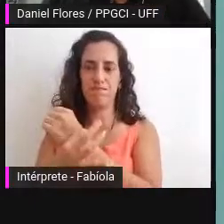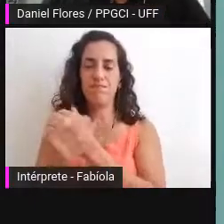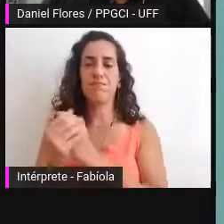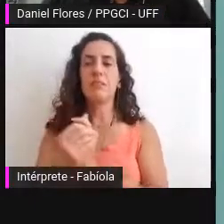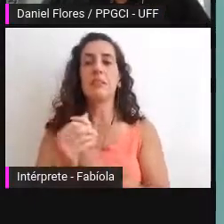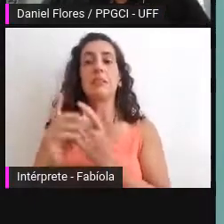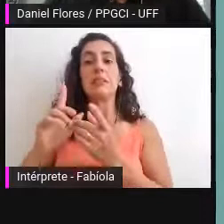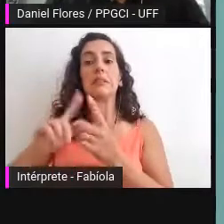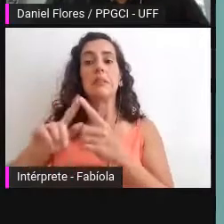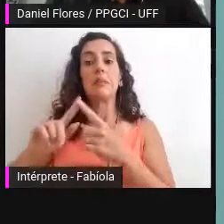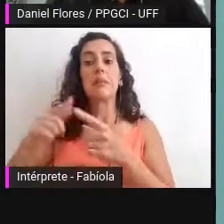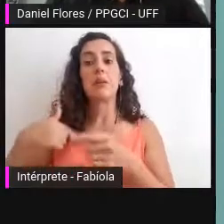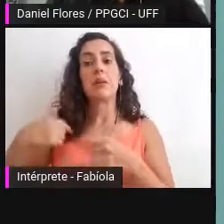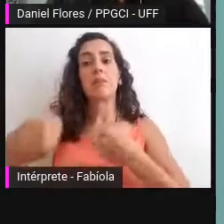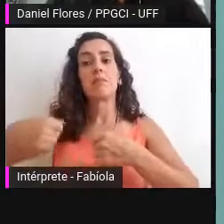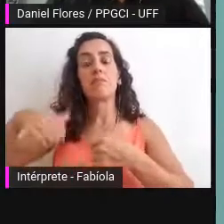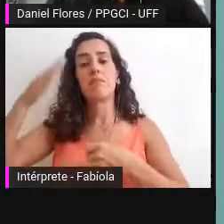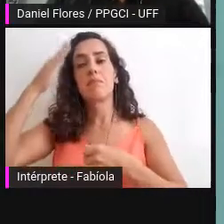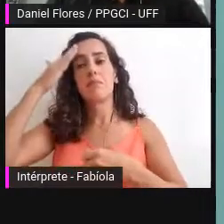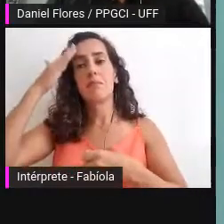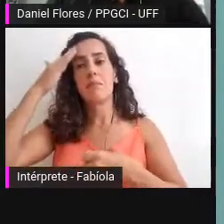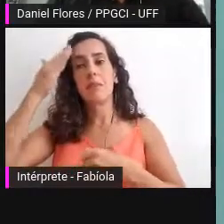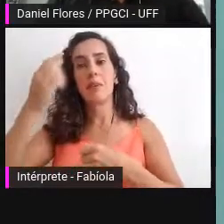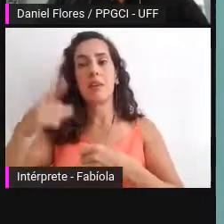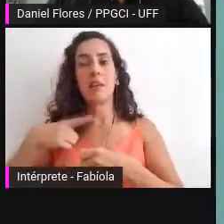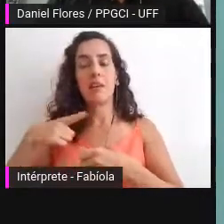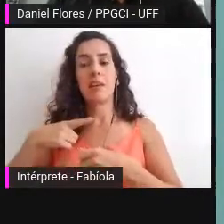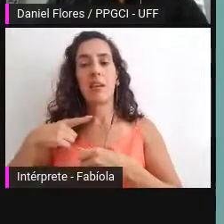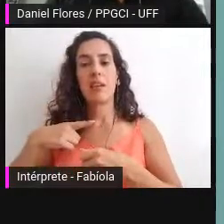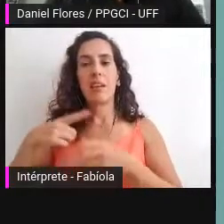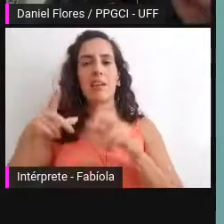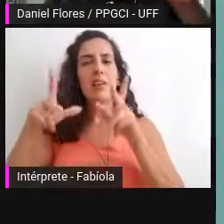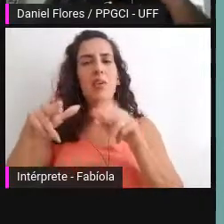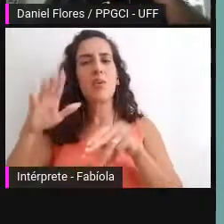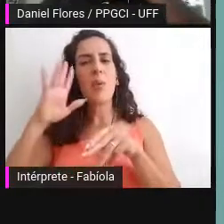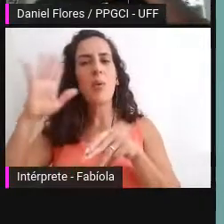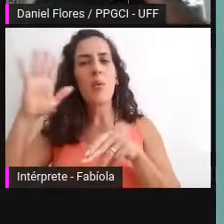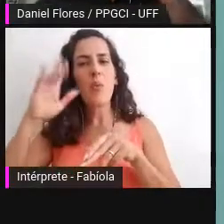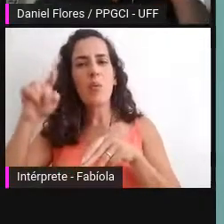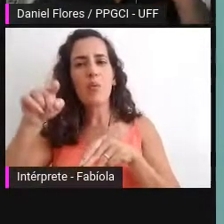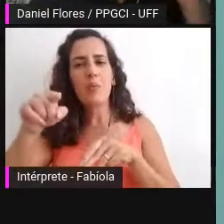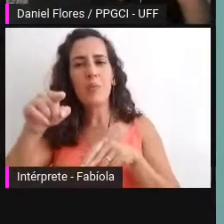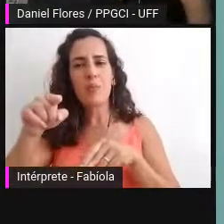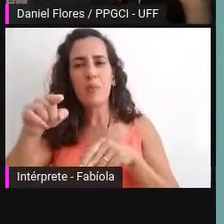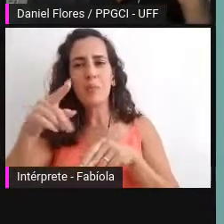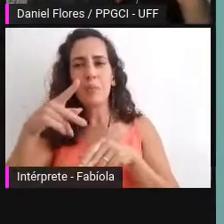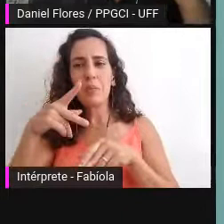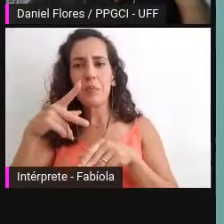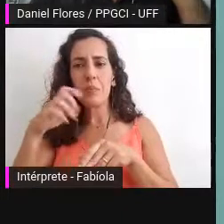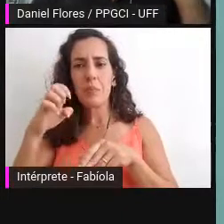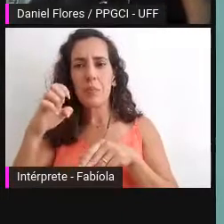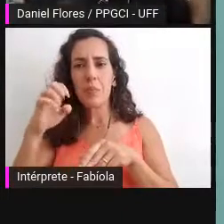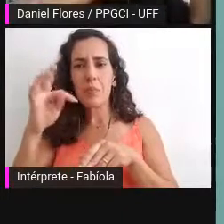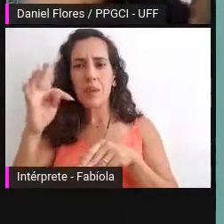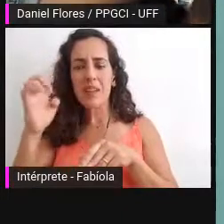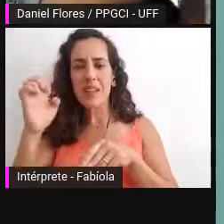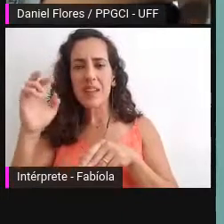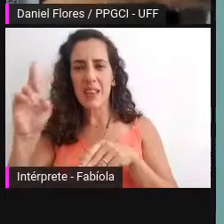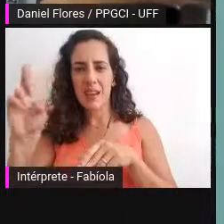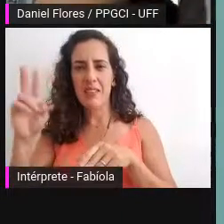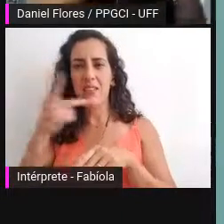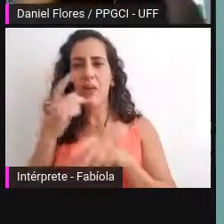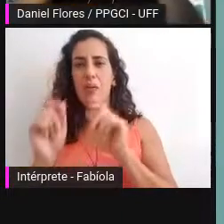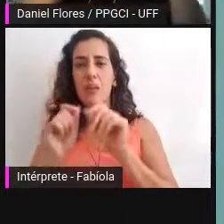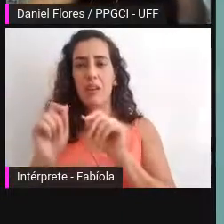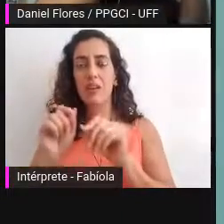cadeia de custódia digital agora como nos diz Peter Hertel ele diz o seguinte que em um ambiente analógico a transferência legal